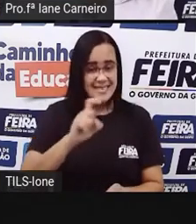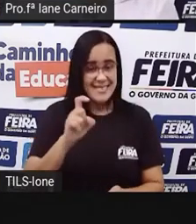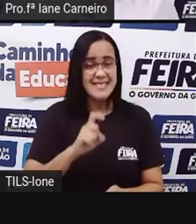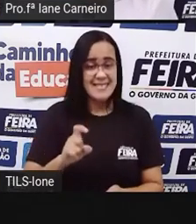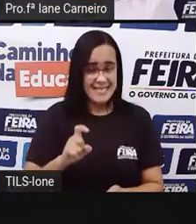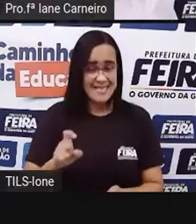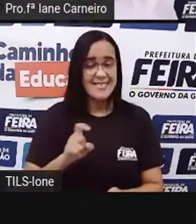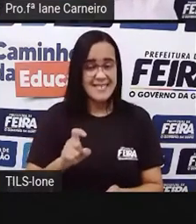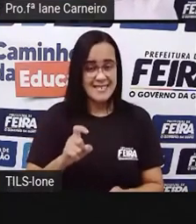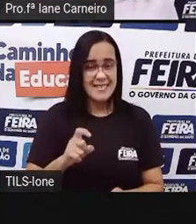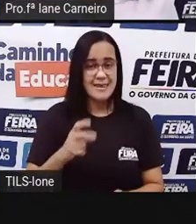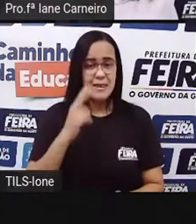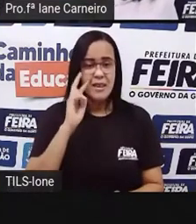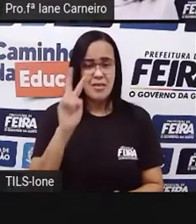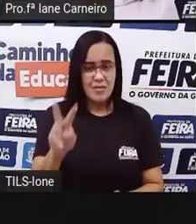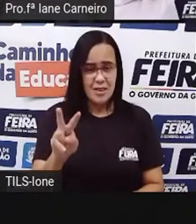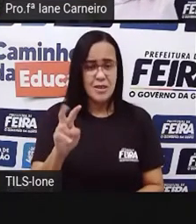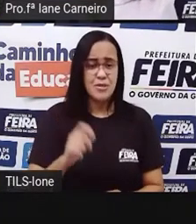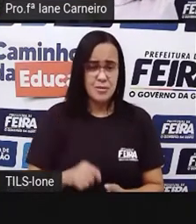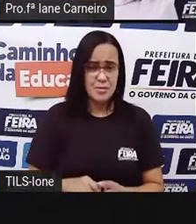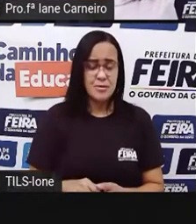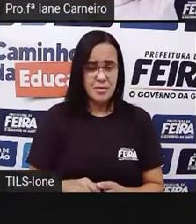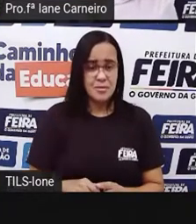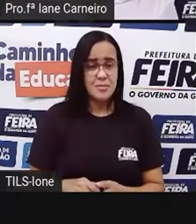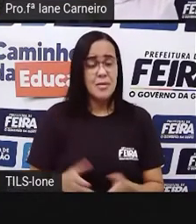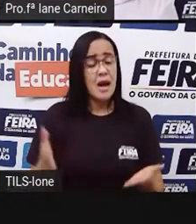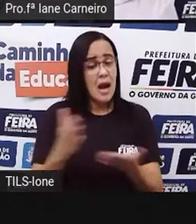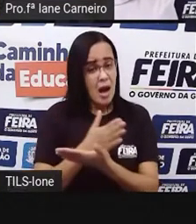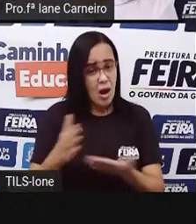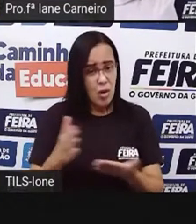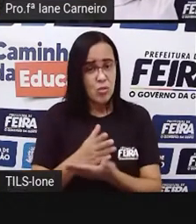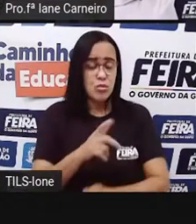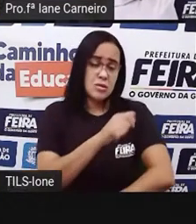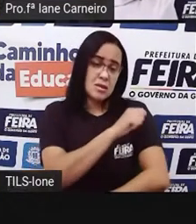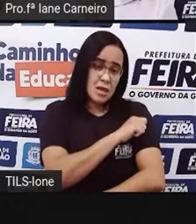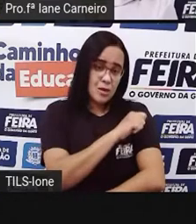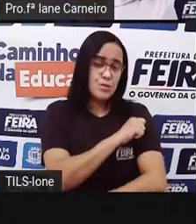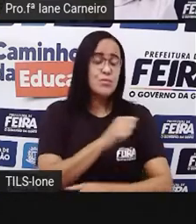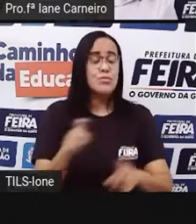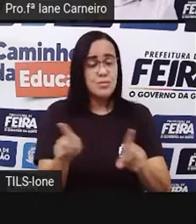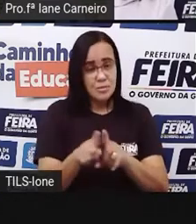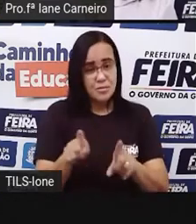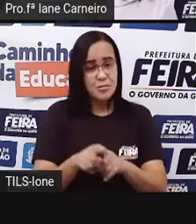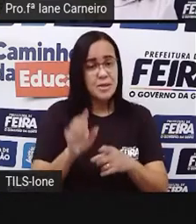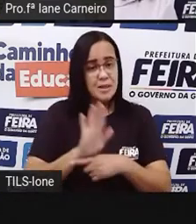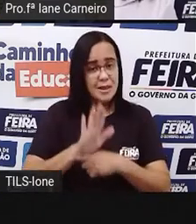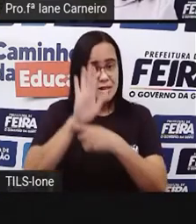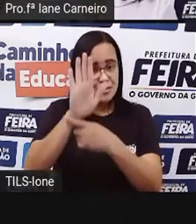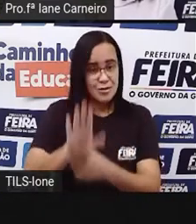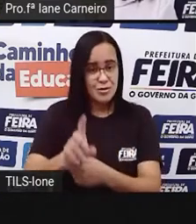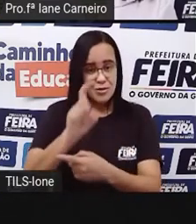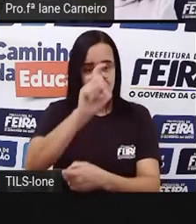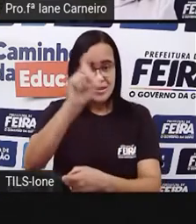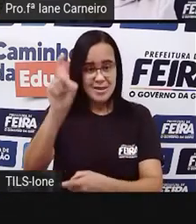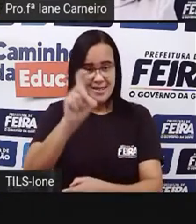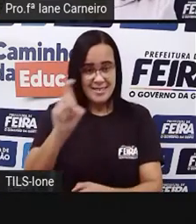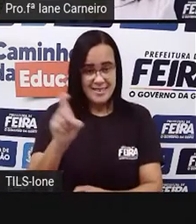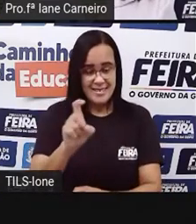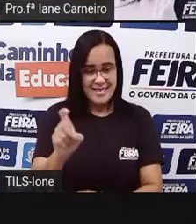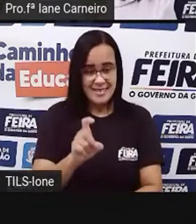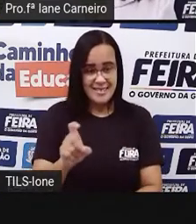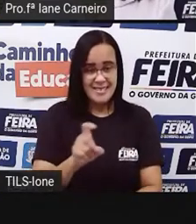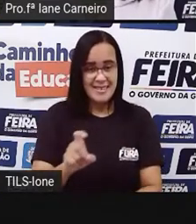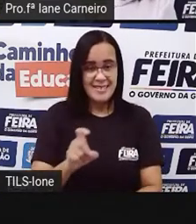paredes, Geralmente feitas até pelos próprios alunos, né? Então, aqui foi o primeiro encontro de grafite, lá no